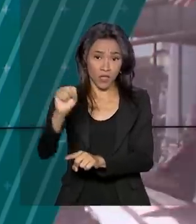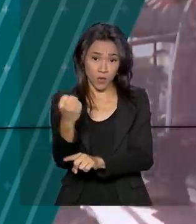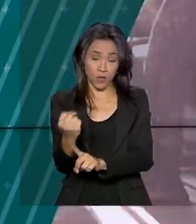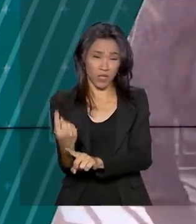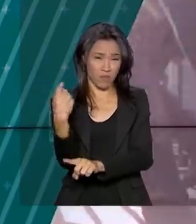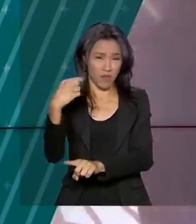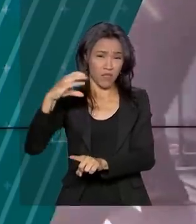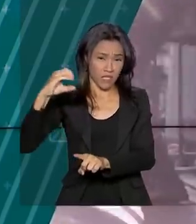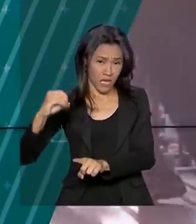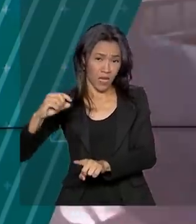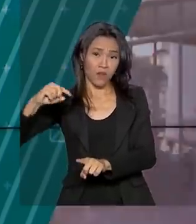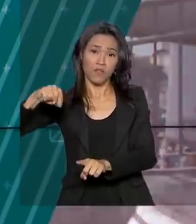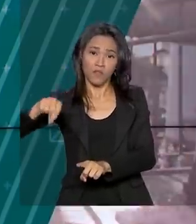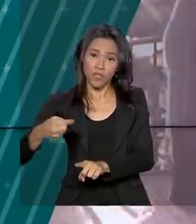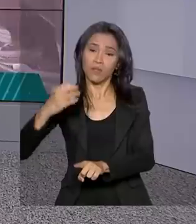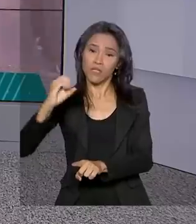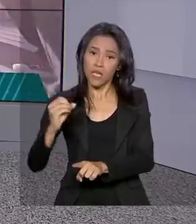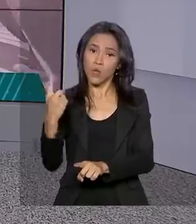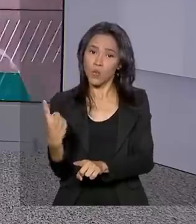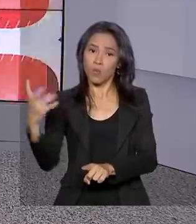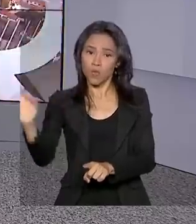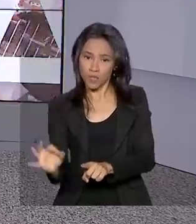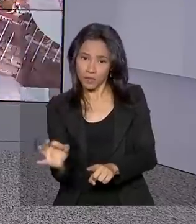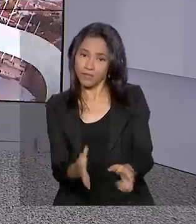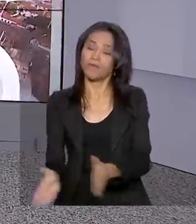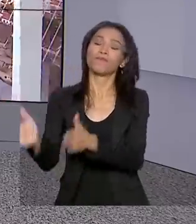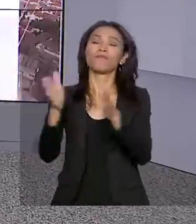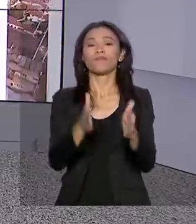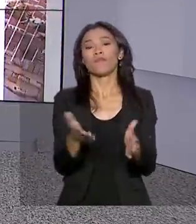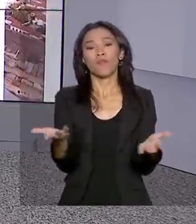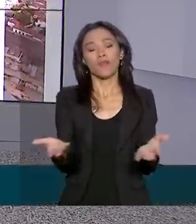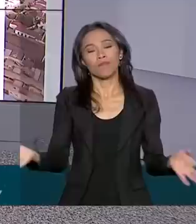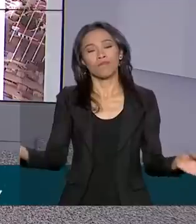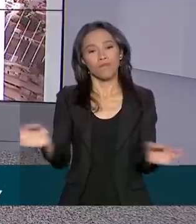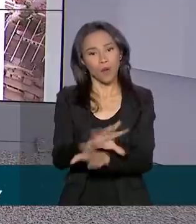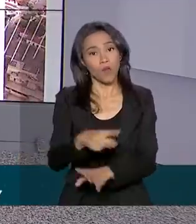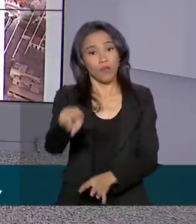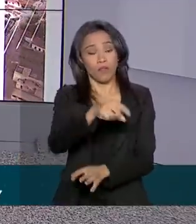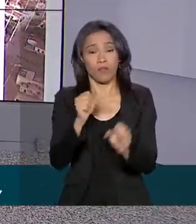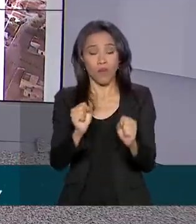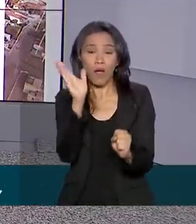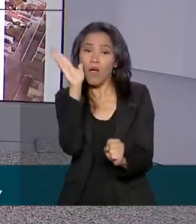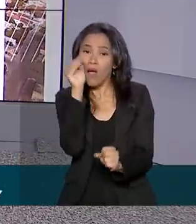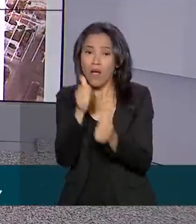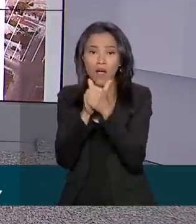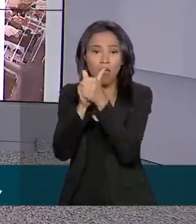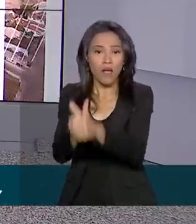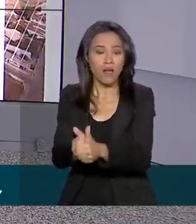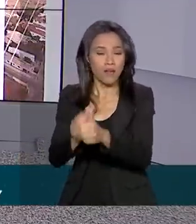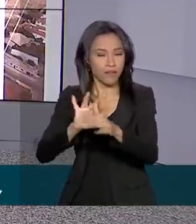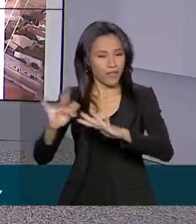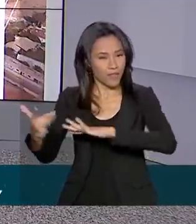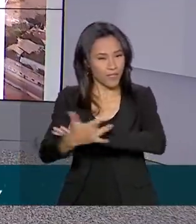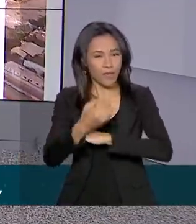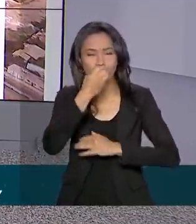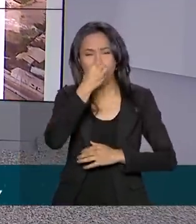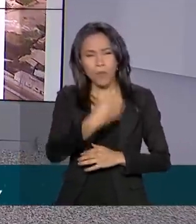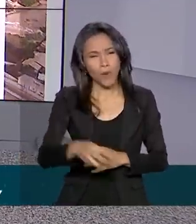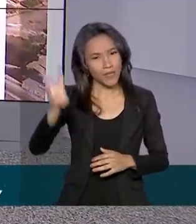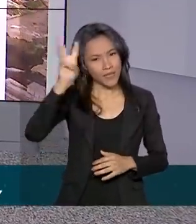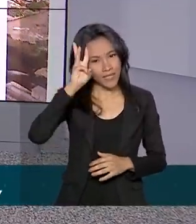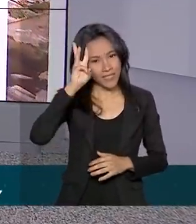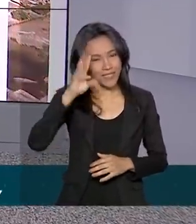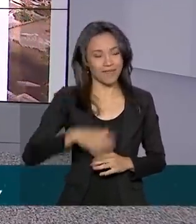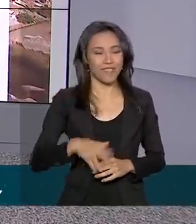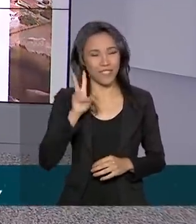de 0,01%. A gente fica por aqui. Você pode nos acompanhar também pelas redes sociais. Uma boa terça-feira para você.